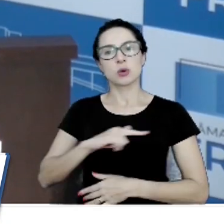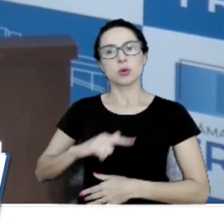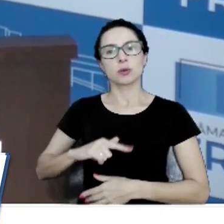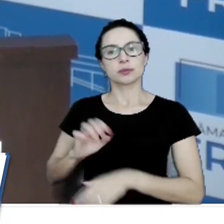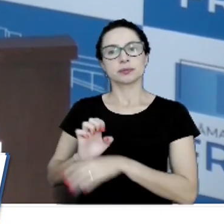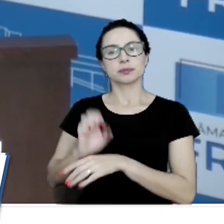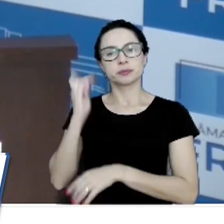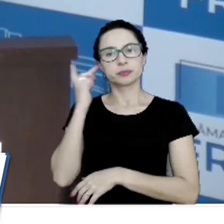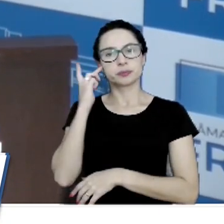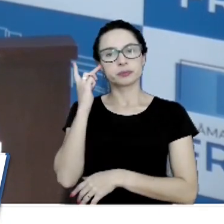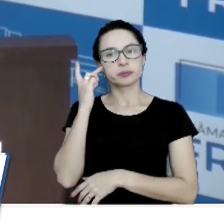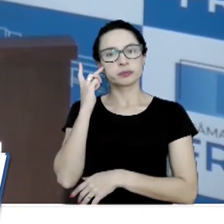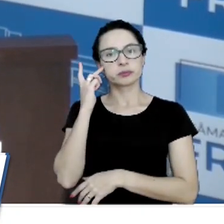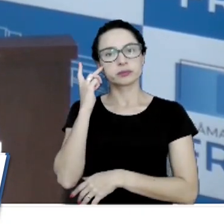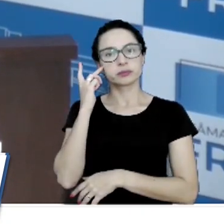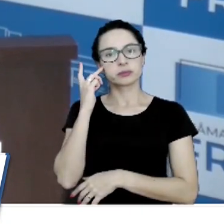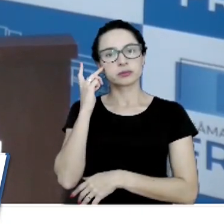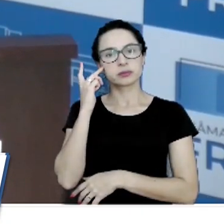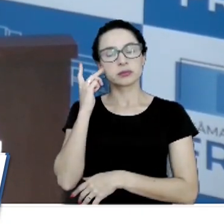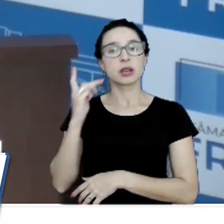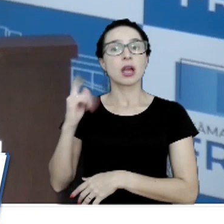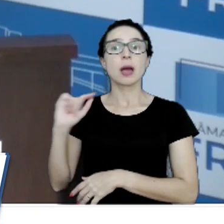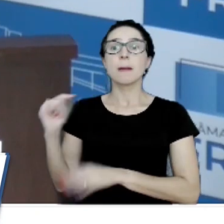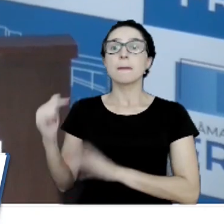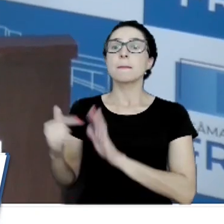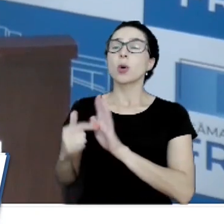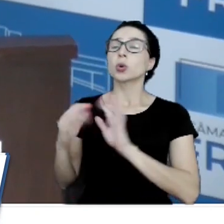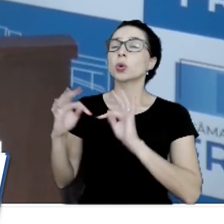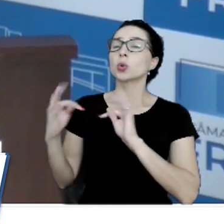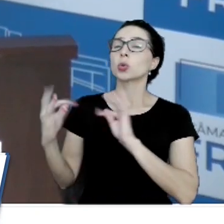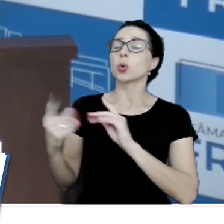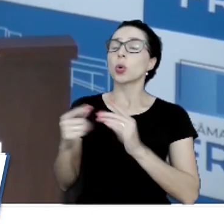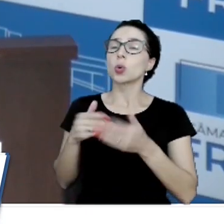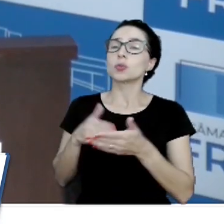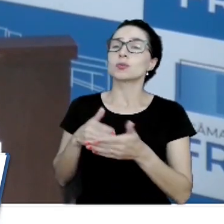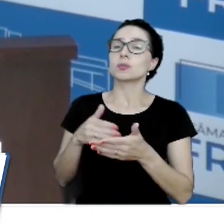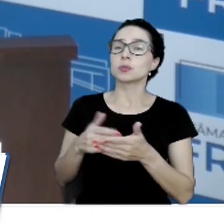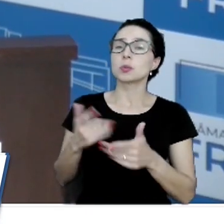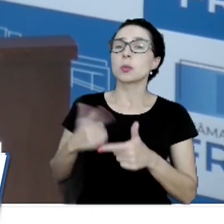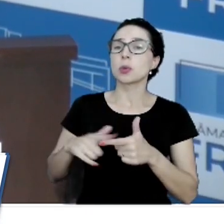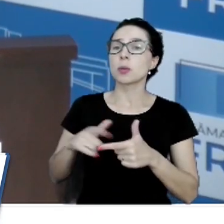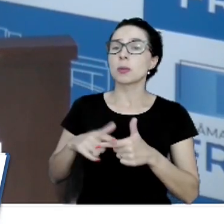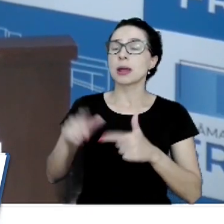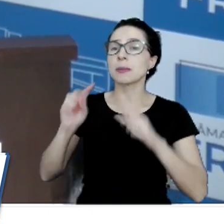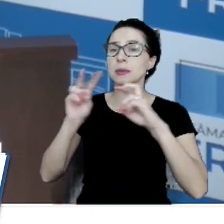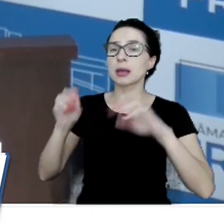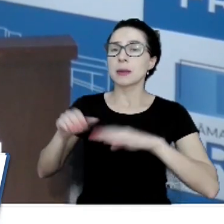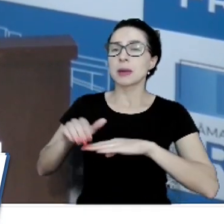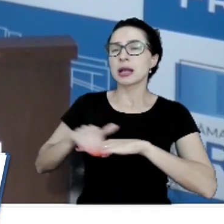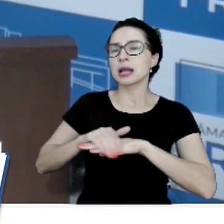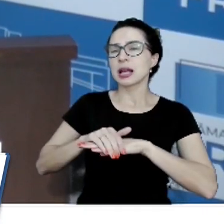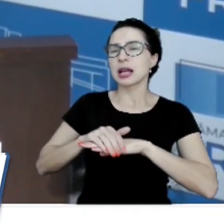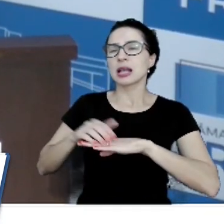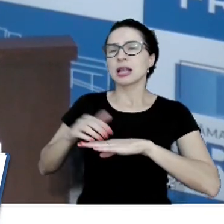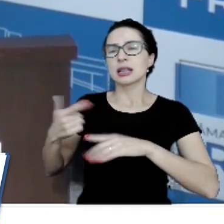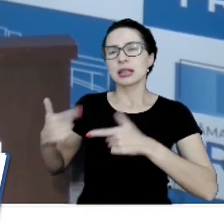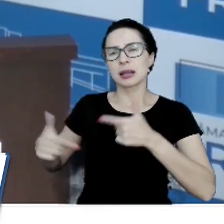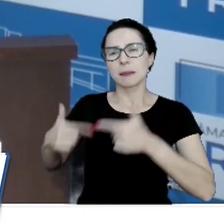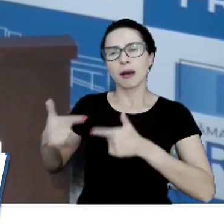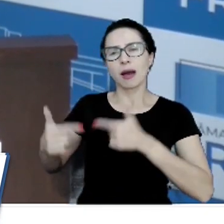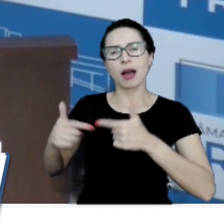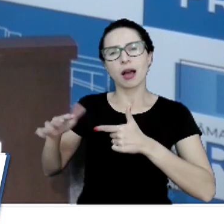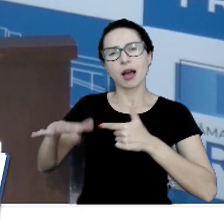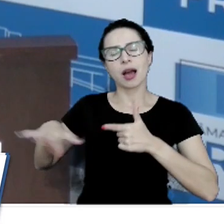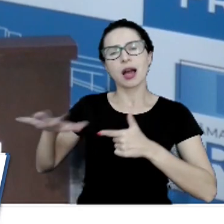Paulo, todas as dificuldades que o setor calçadista vem enfrentando com a